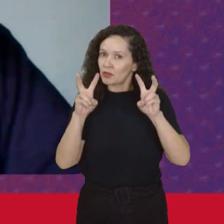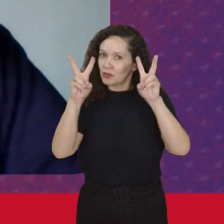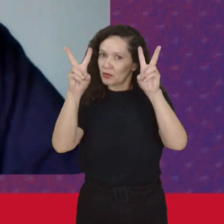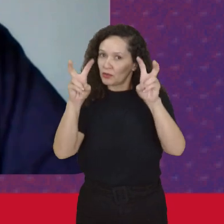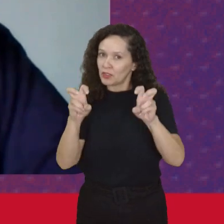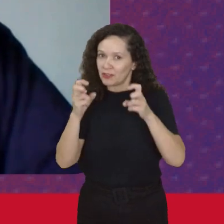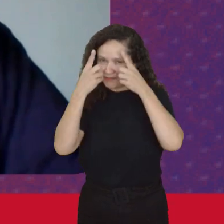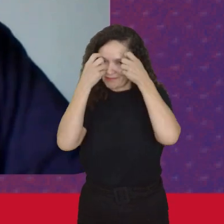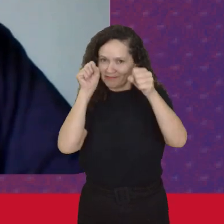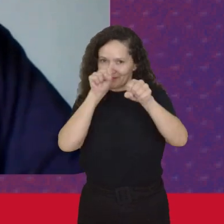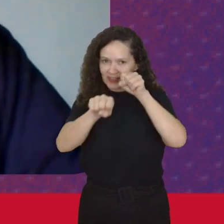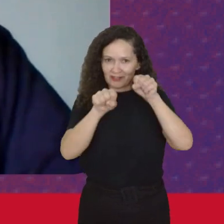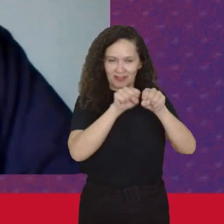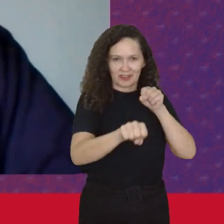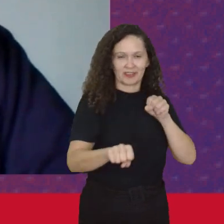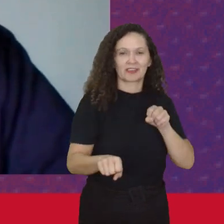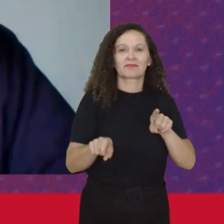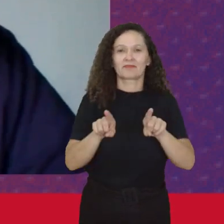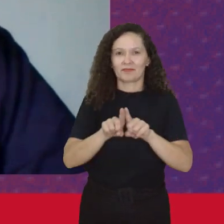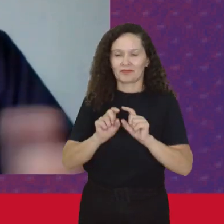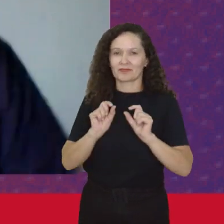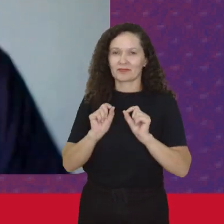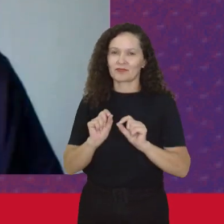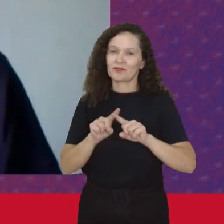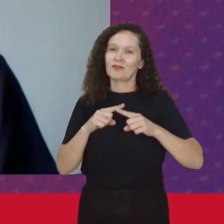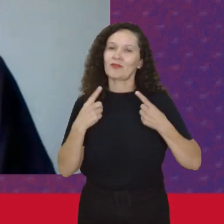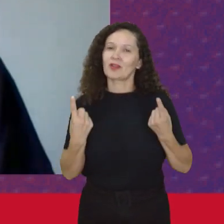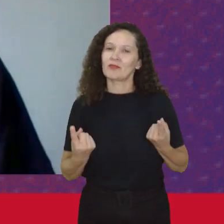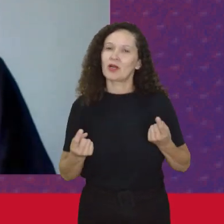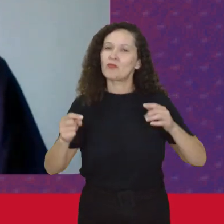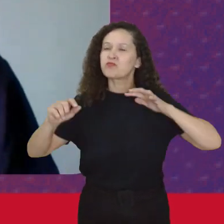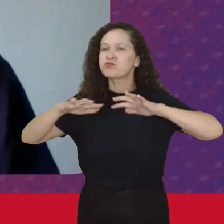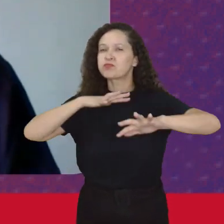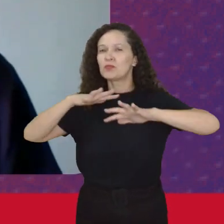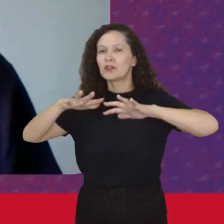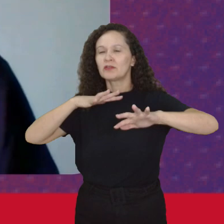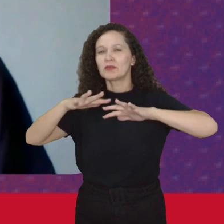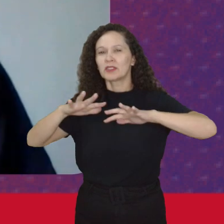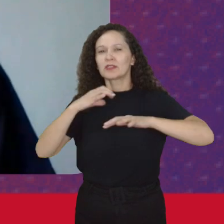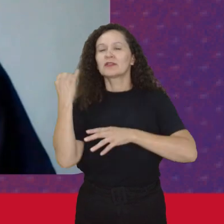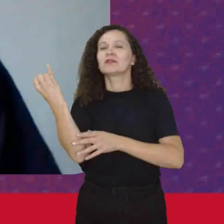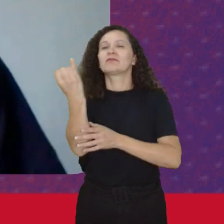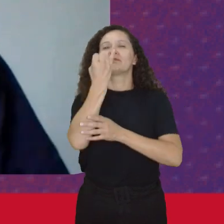Da violência E da pornografia Mas foi um movimento Extremamente